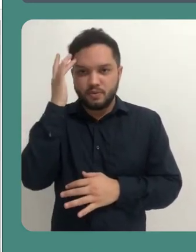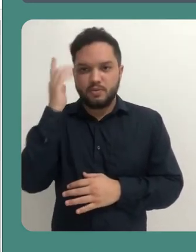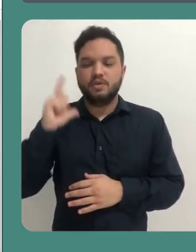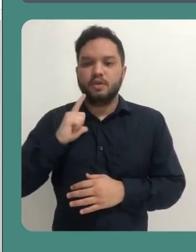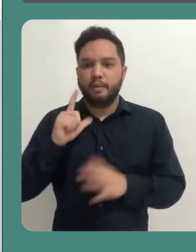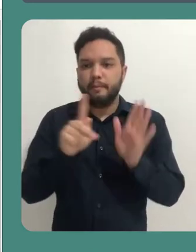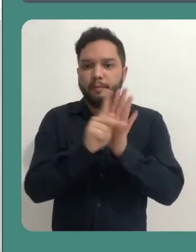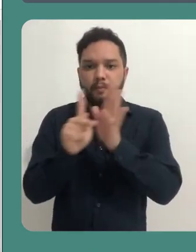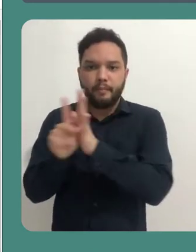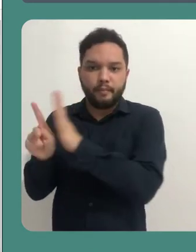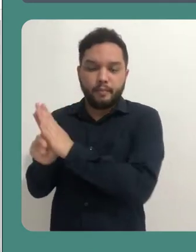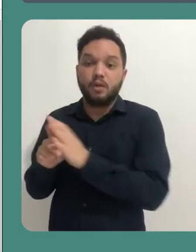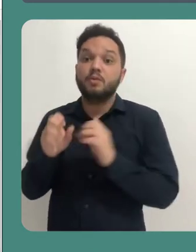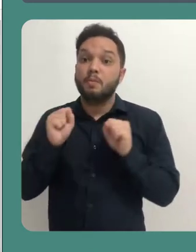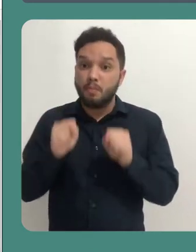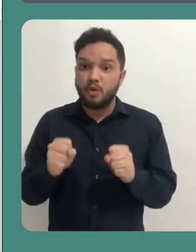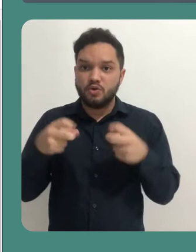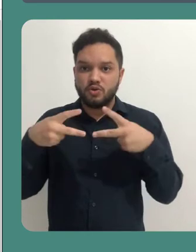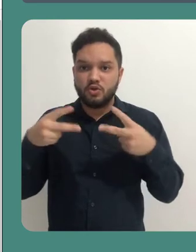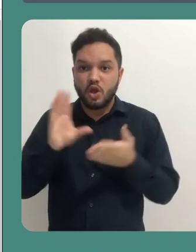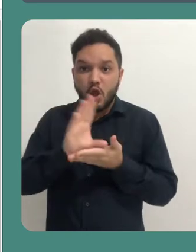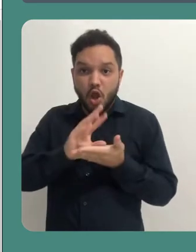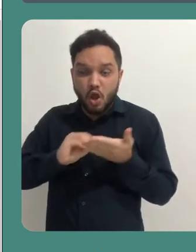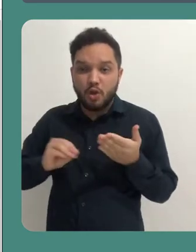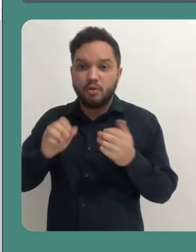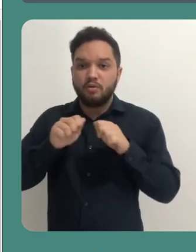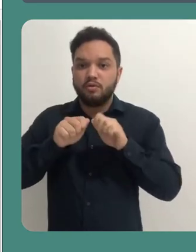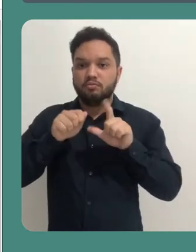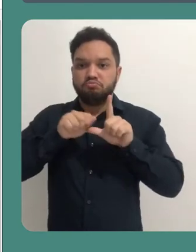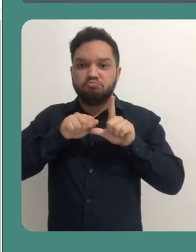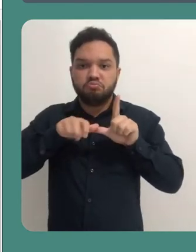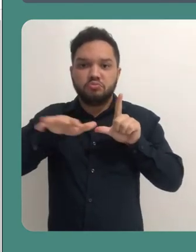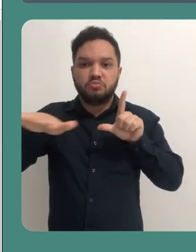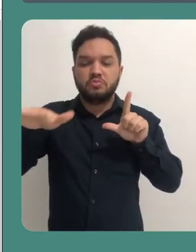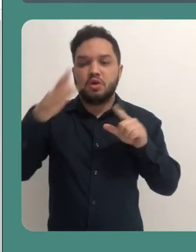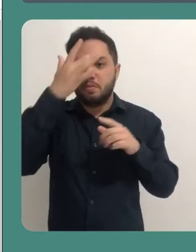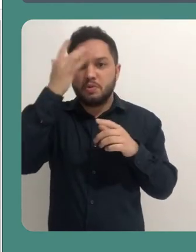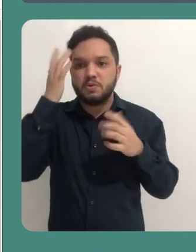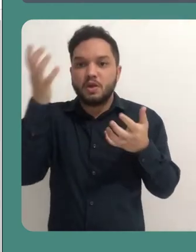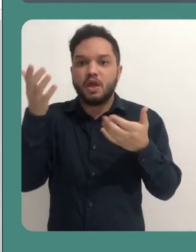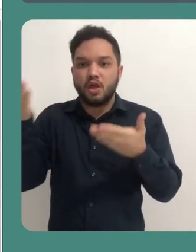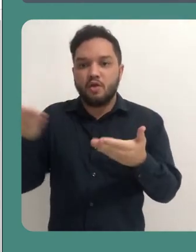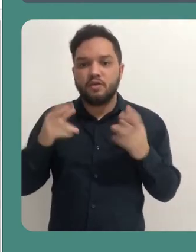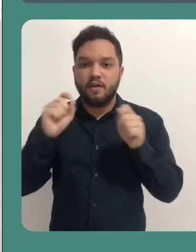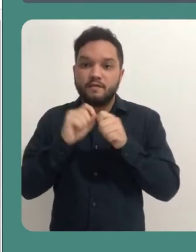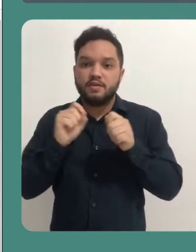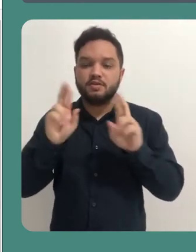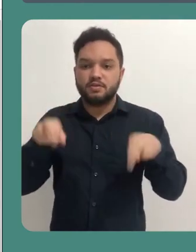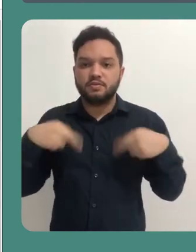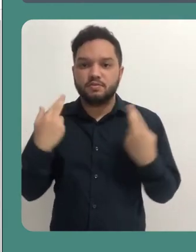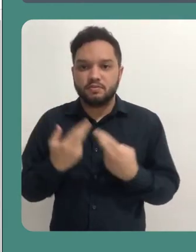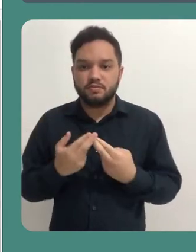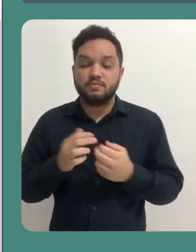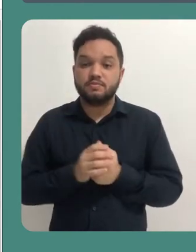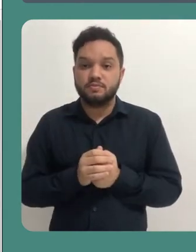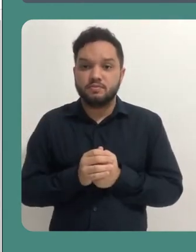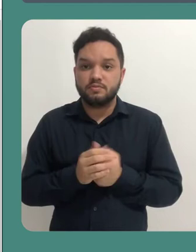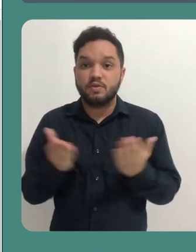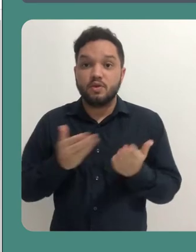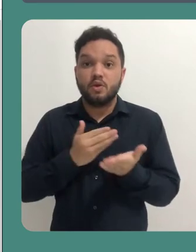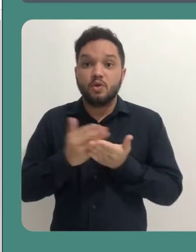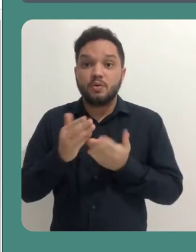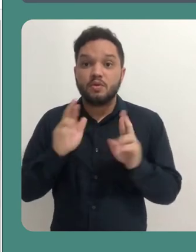cada um dos usuários. Você pode copiar esse link e compartilhar com todos aqueles que você deseja convidar para uma reunião.